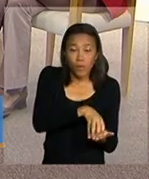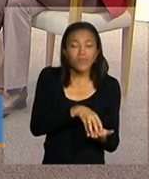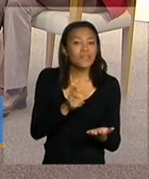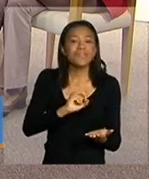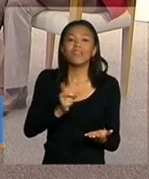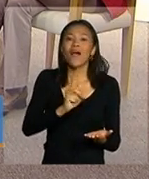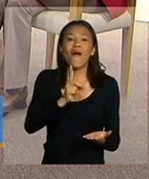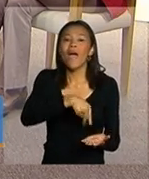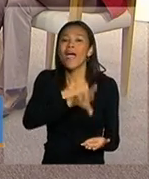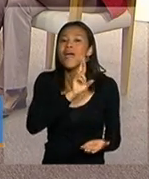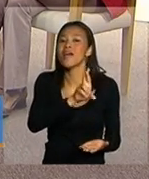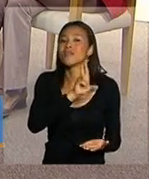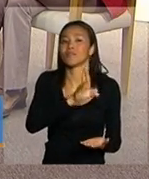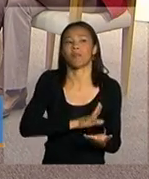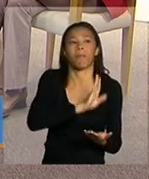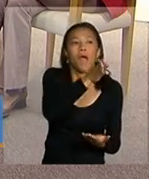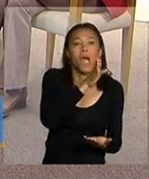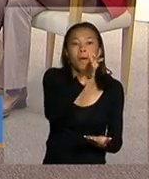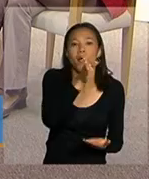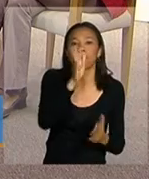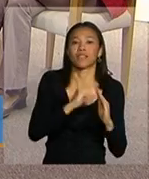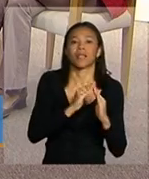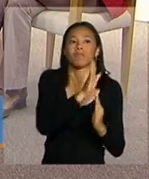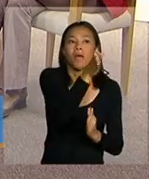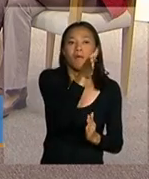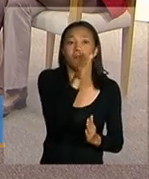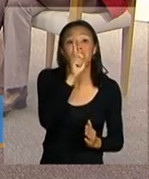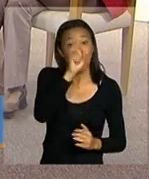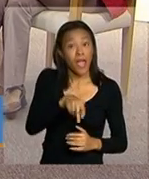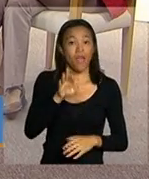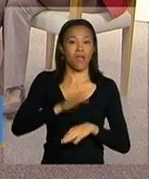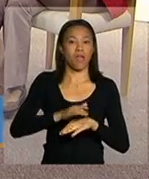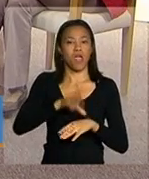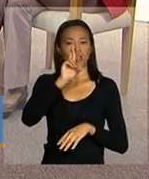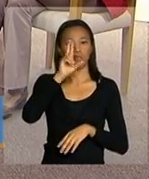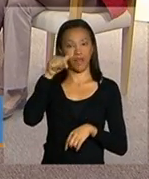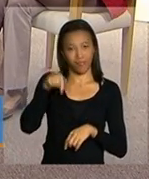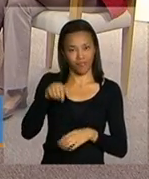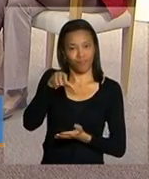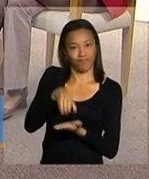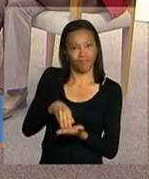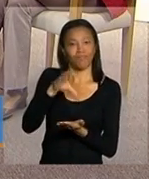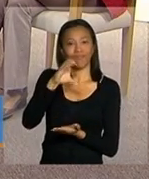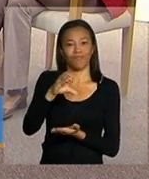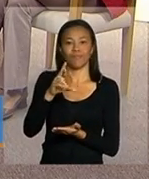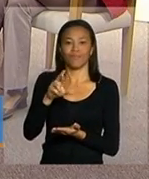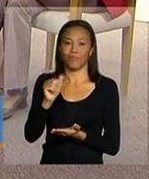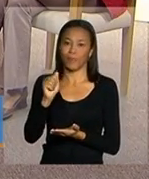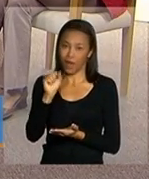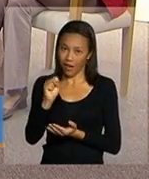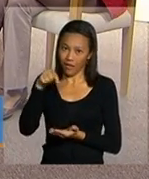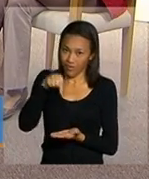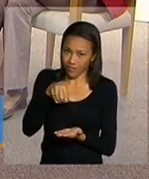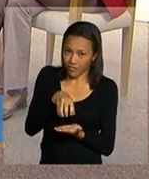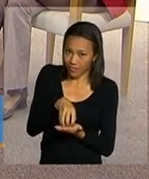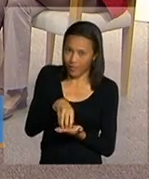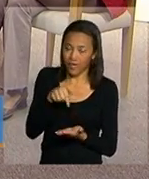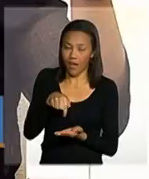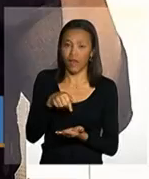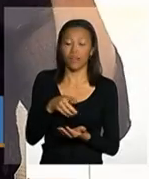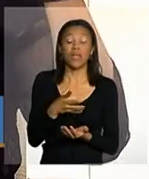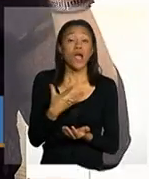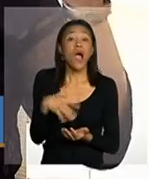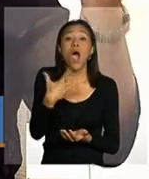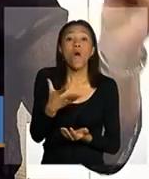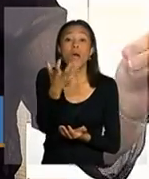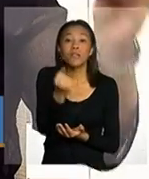tarefa de busca ativa que é de responsabilidade do cras o cras é que deve conforme a Juliana disse ao receber